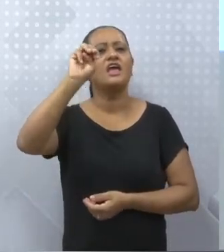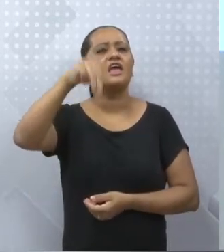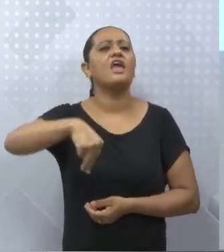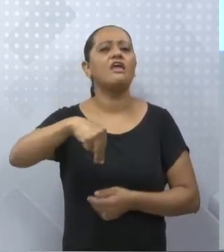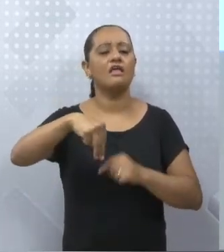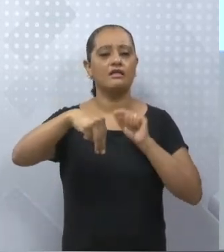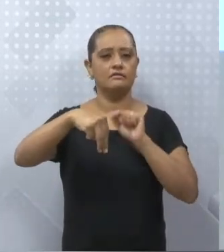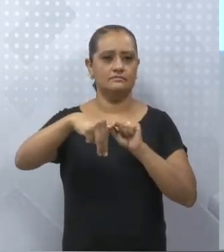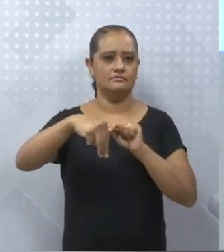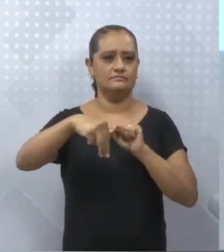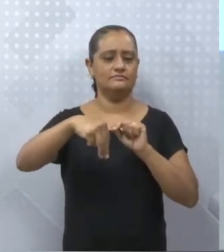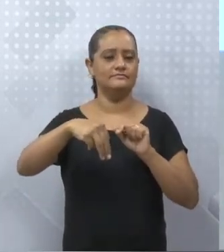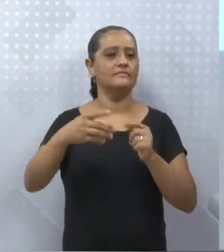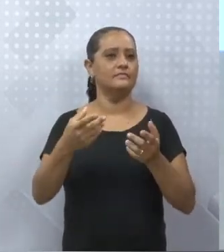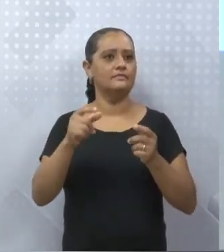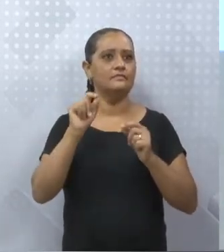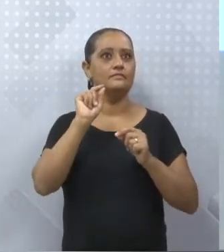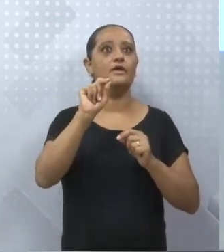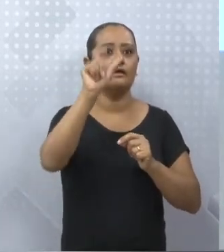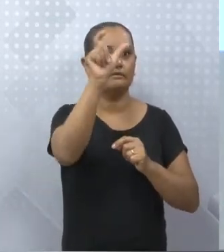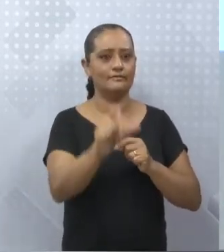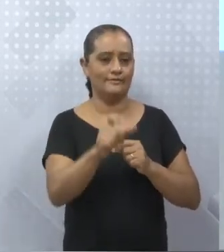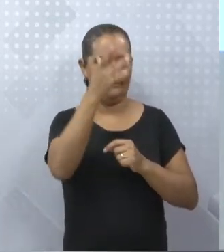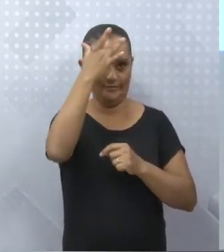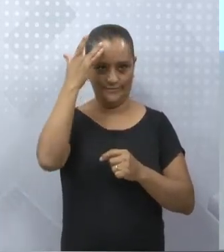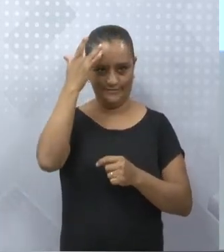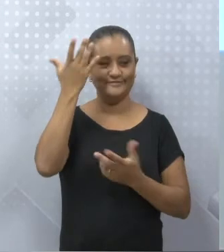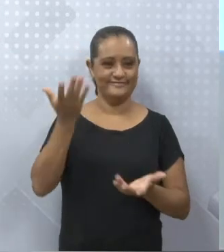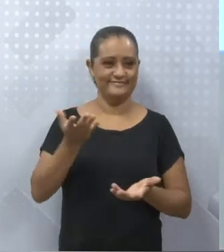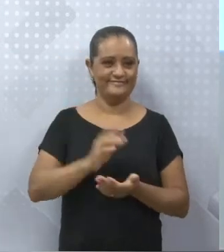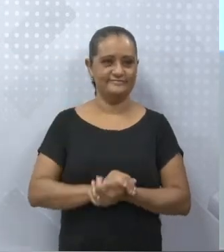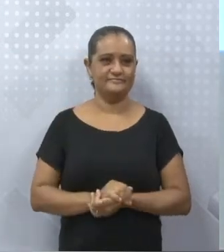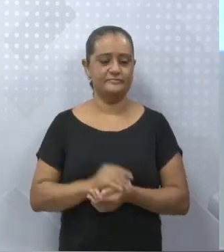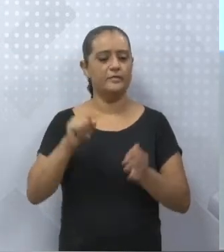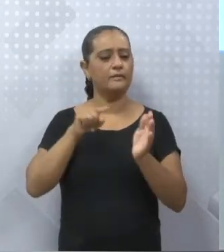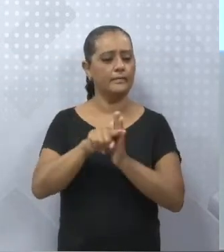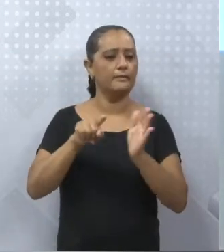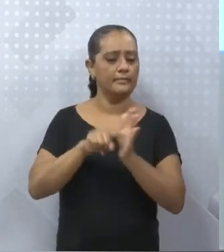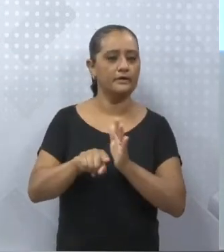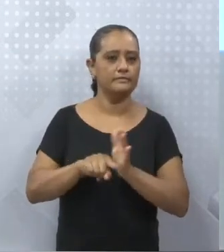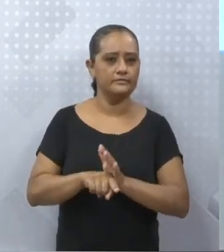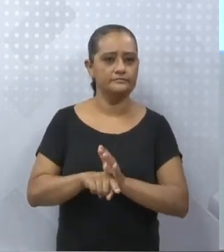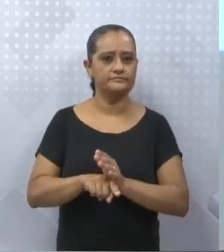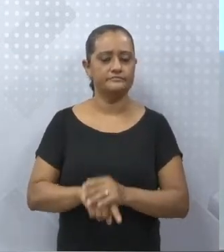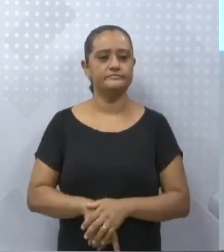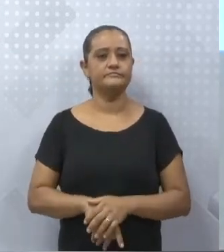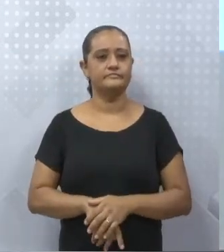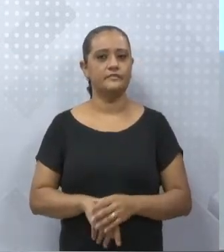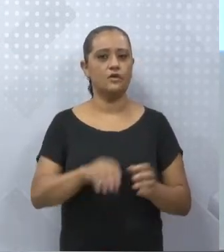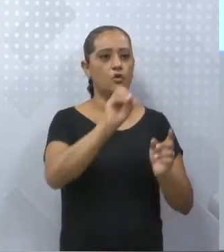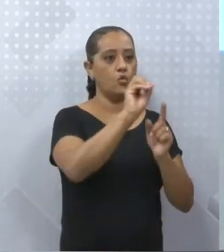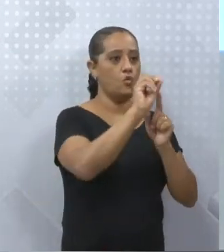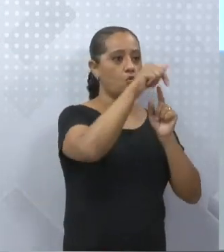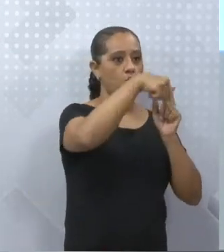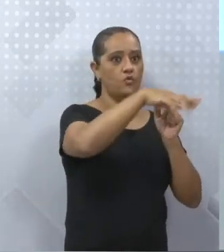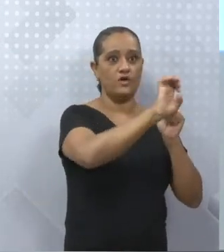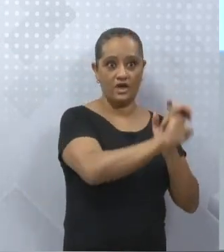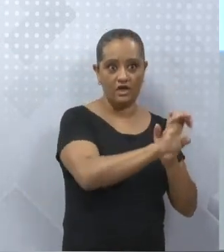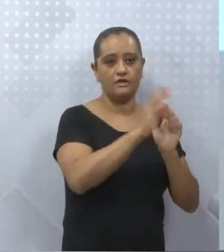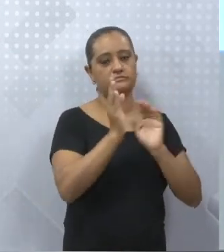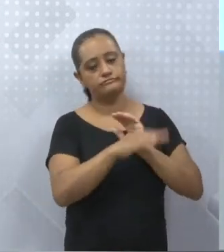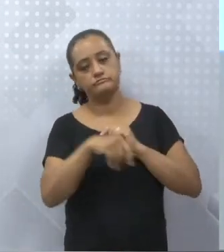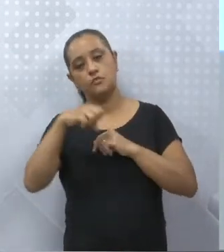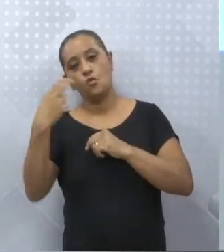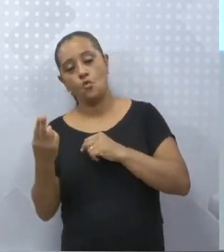Isso que é verbo transitivo direto. Quais são as perguntinhas que eu faço? Vamos lá? O quê ou quem? Sim, exatamente.